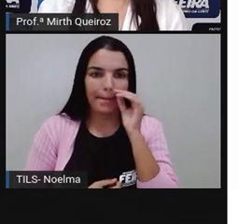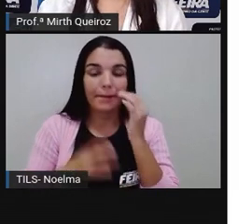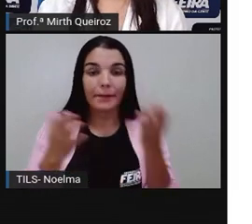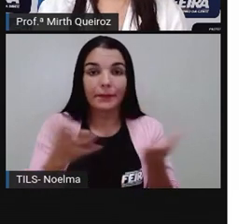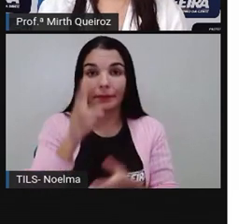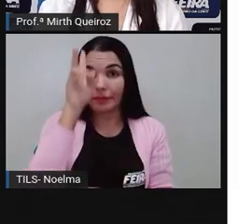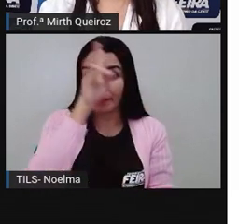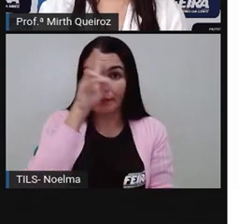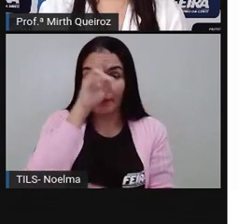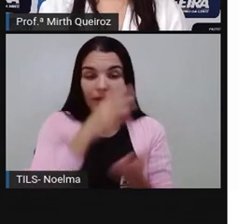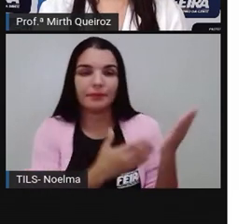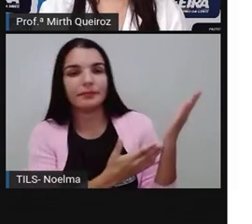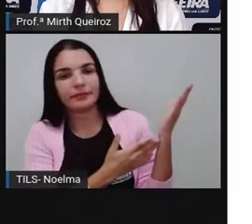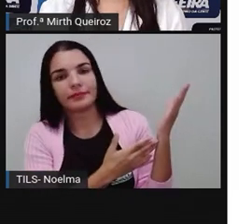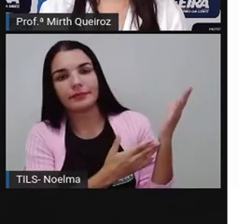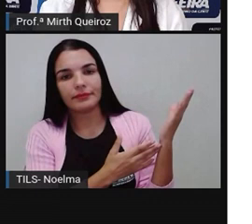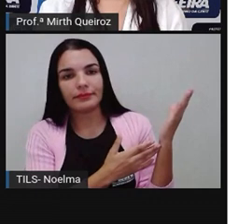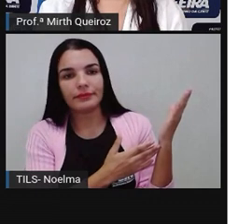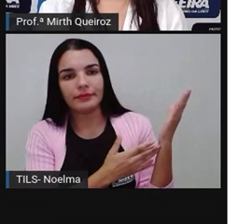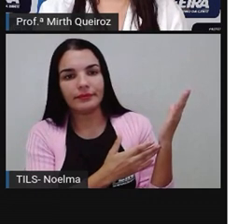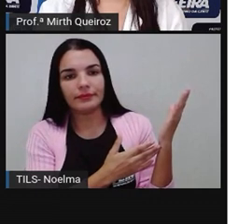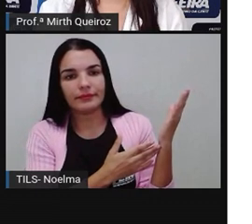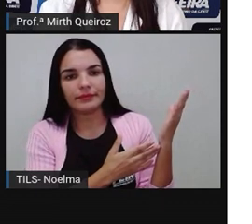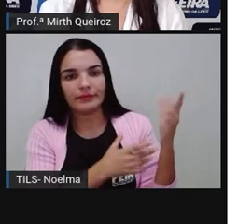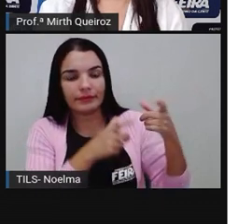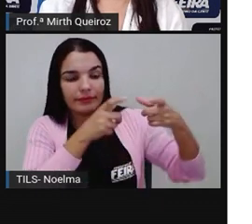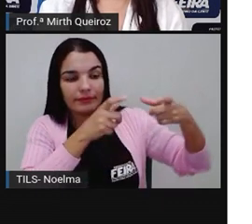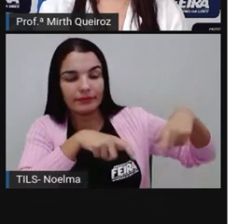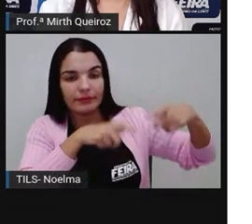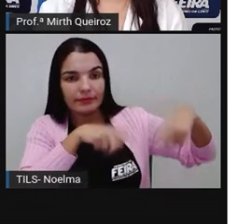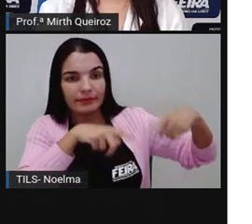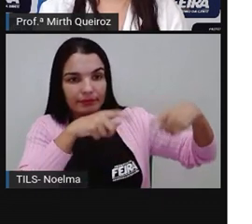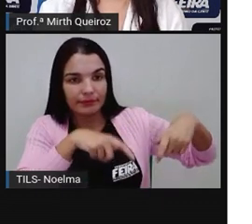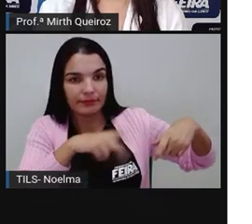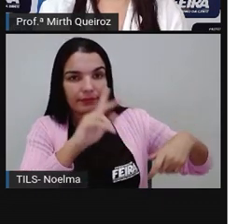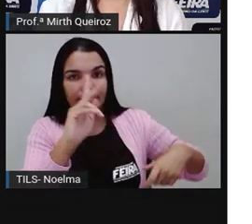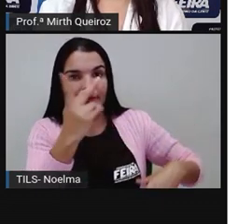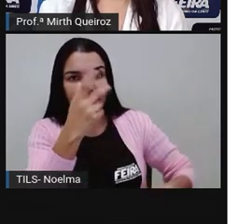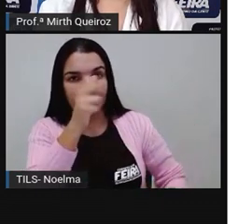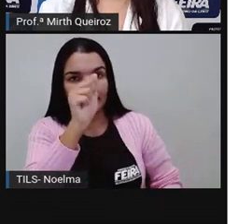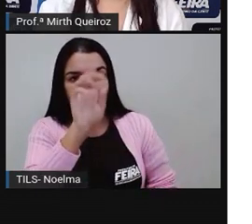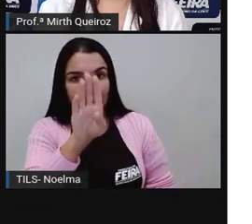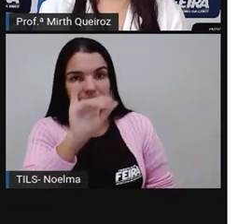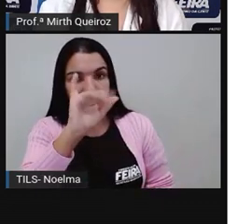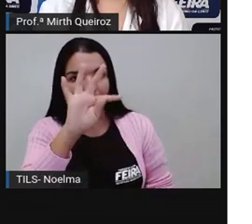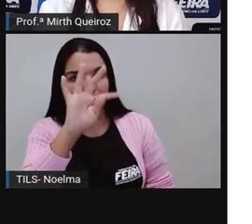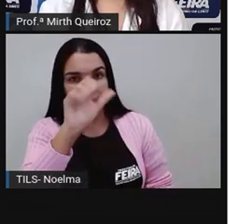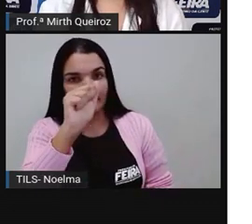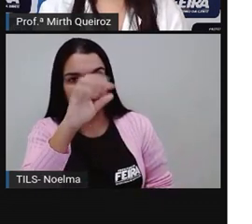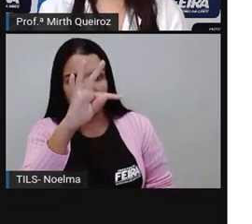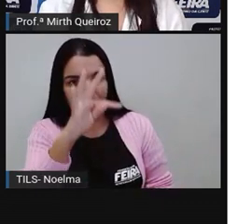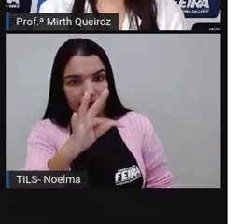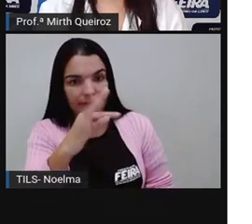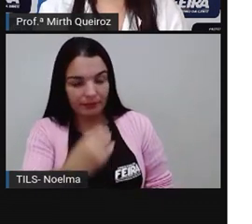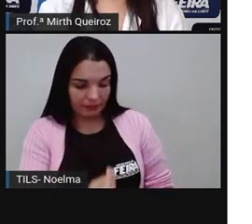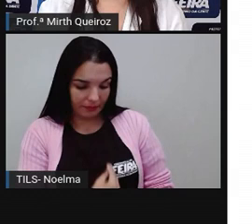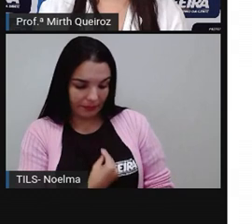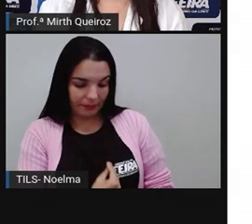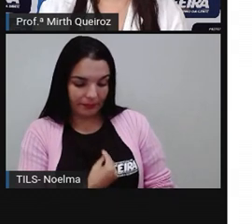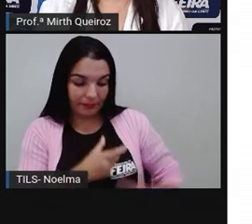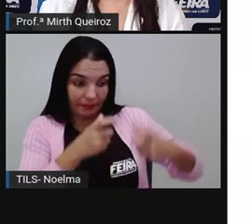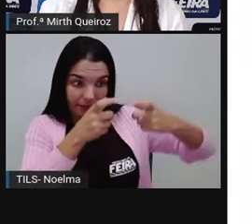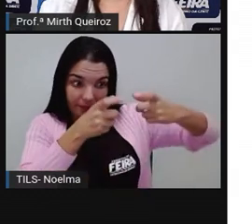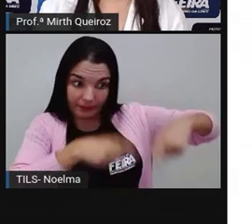Relembrando aqui, habitat, local onde um organismo ou comunidade vive.